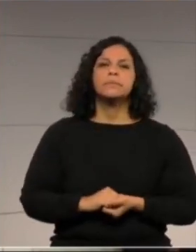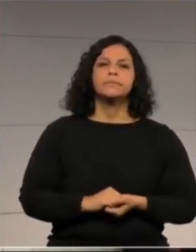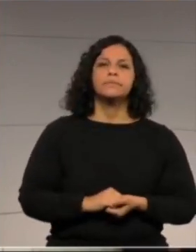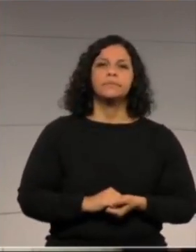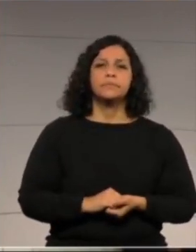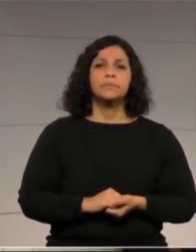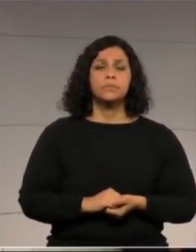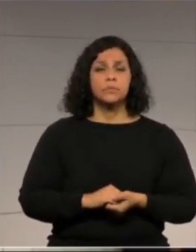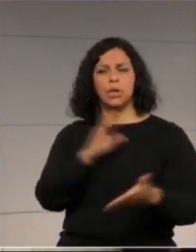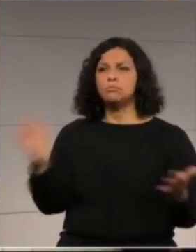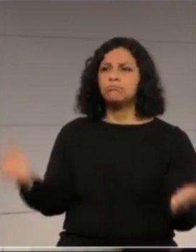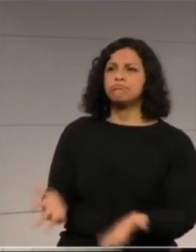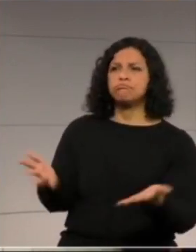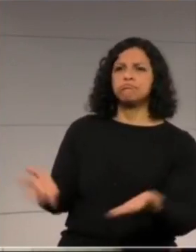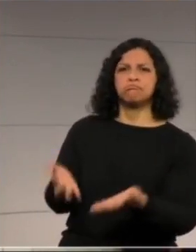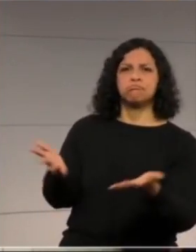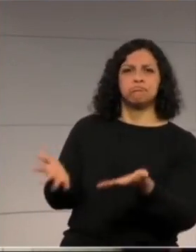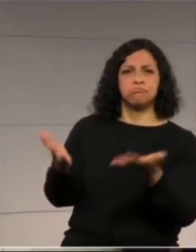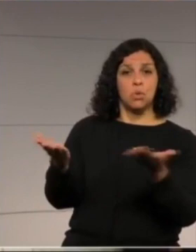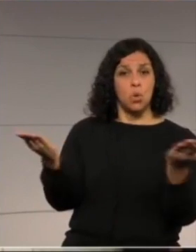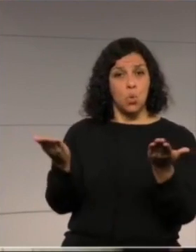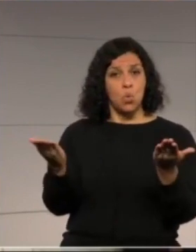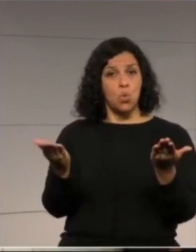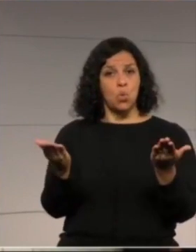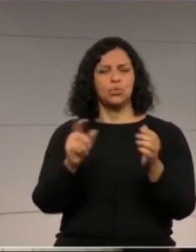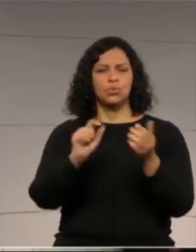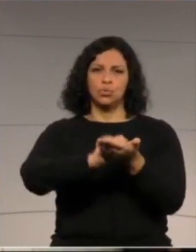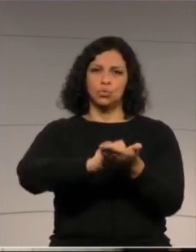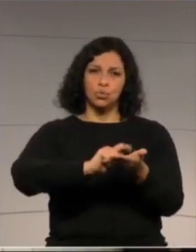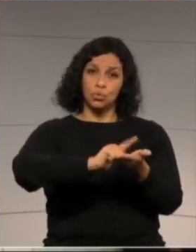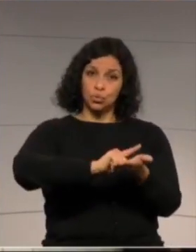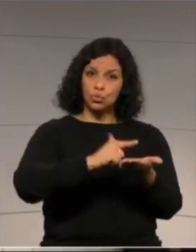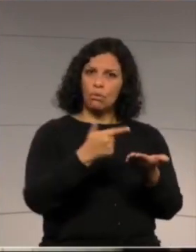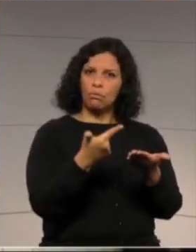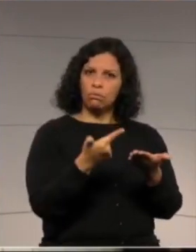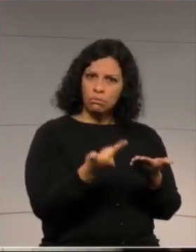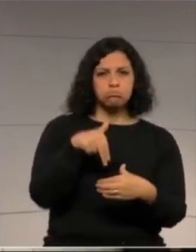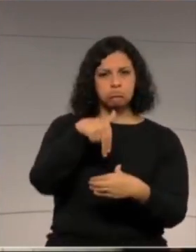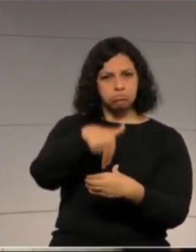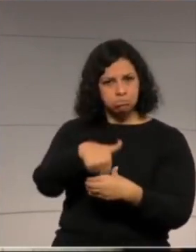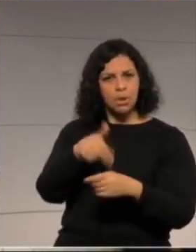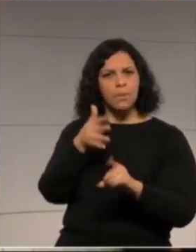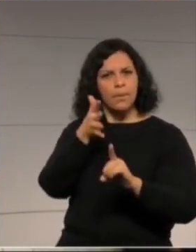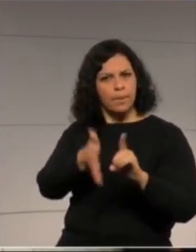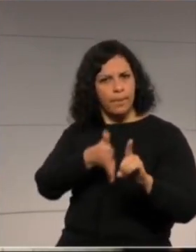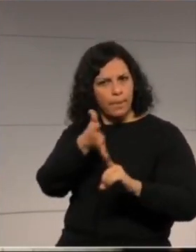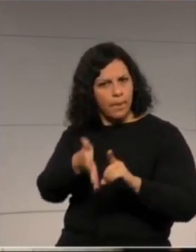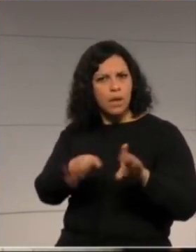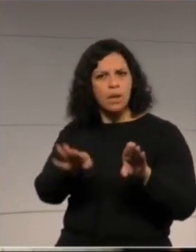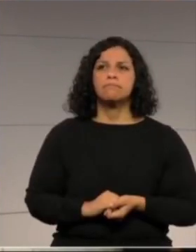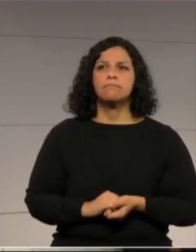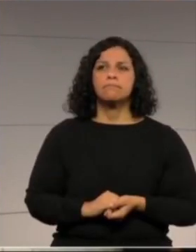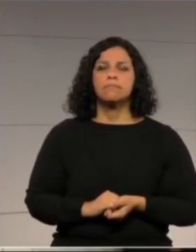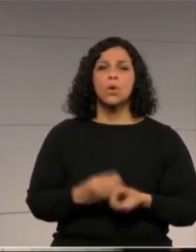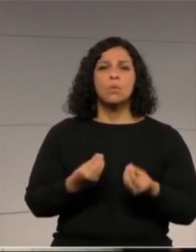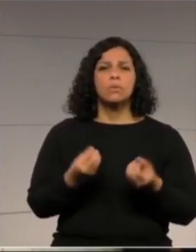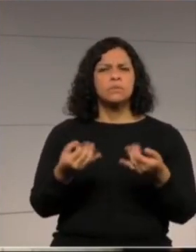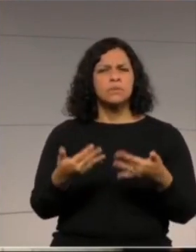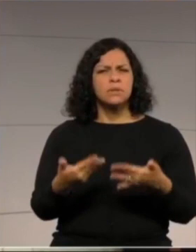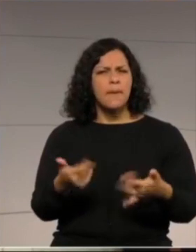policiais são exaltados na imprensa, são exaltados hoje na tribuna, quando são